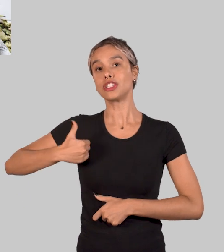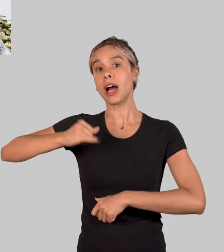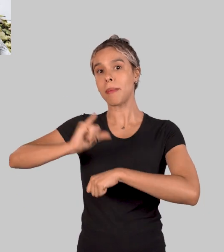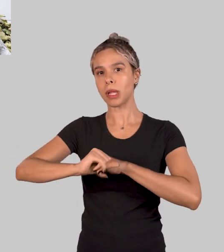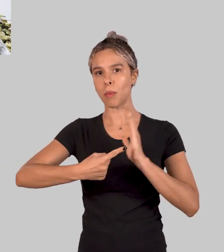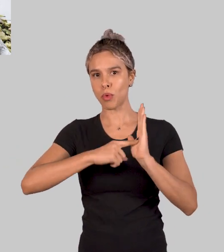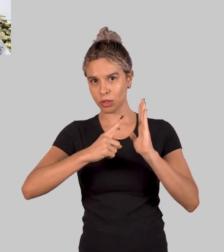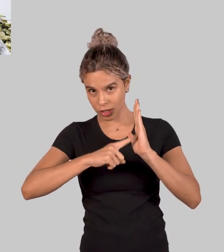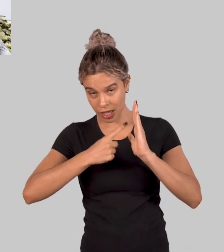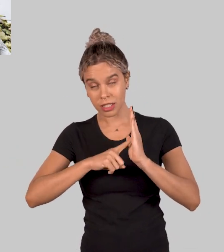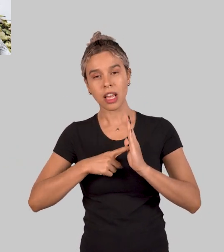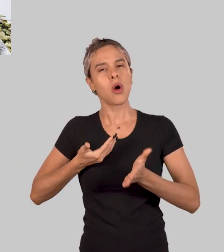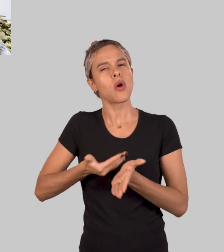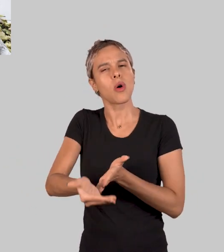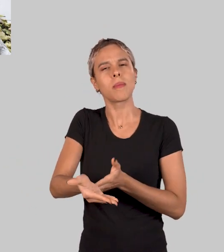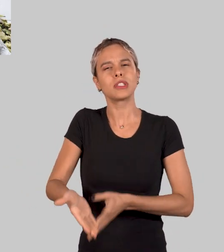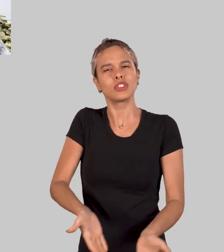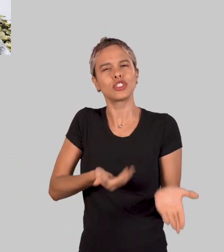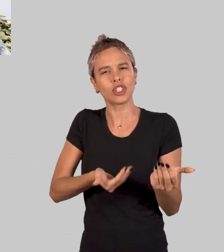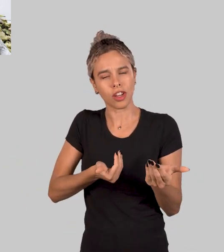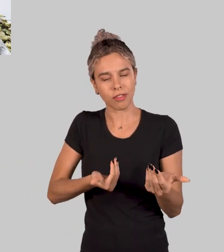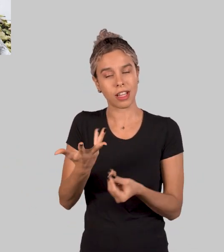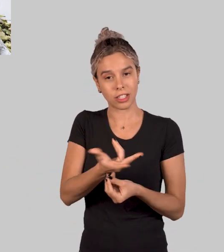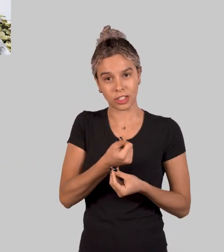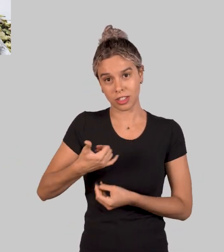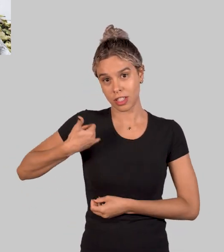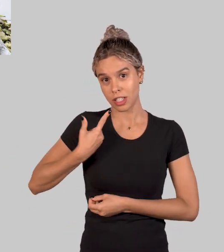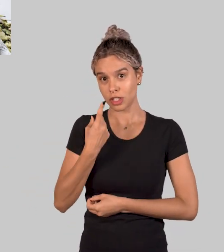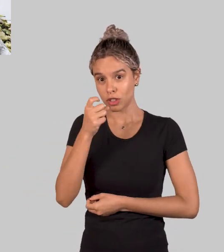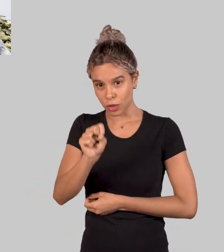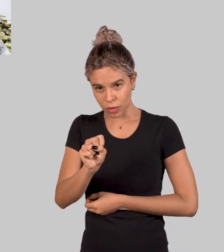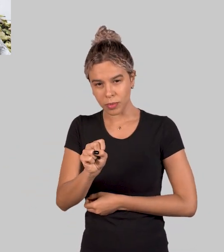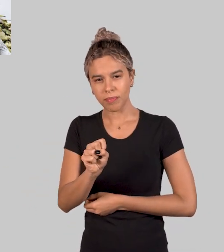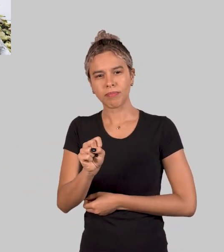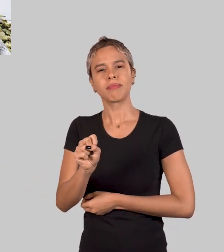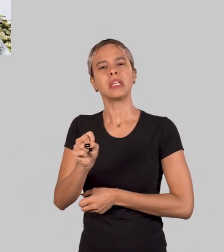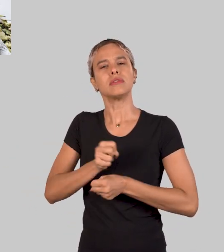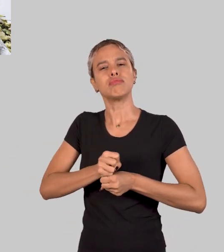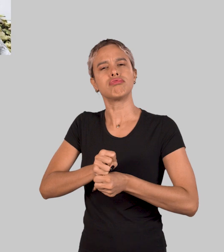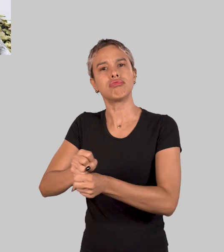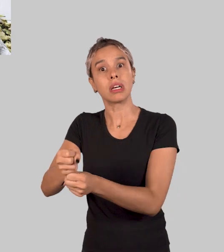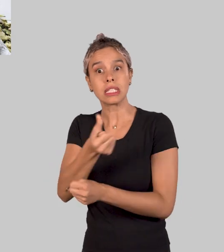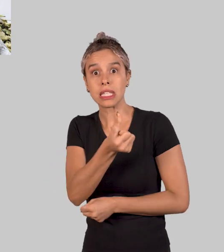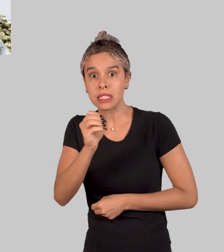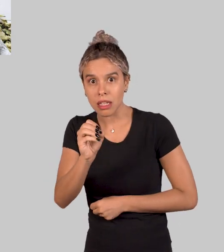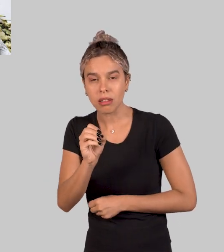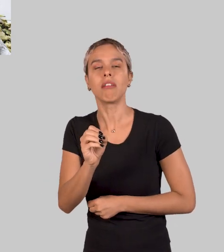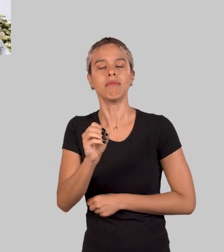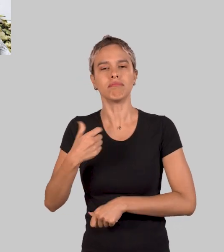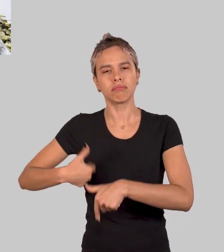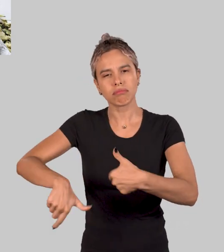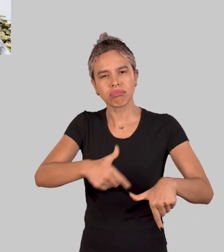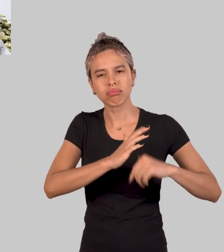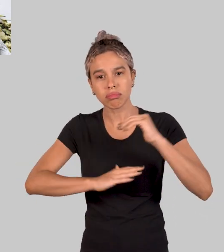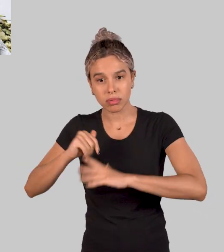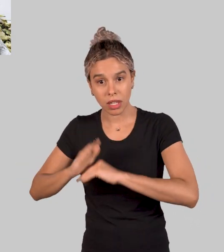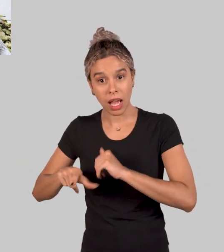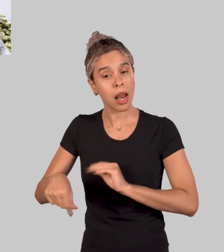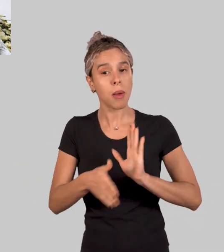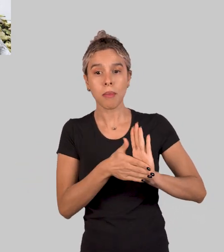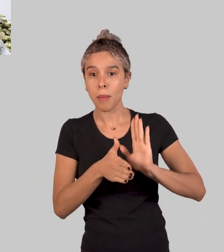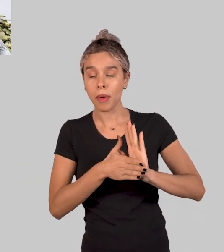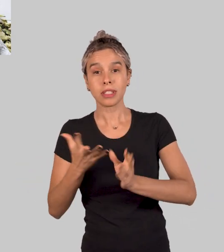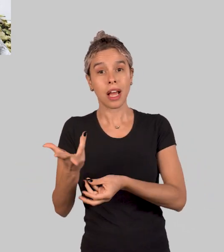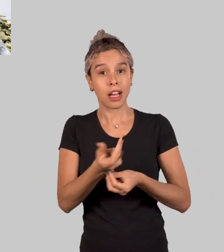Argentina, e começou sua carreira artística cedo, aos 18 anos. Durante suas mais de seis décadas de produção, a artista se